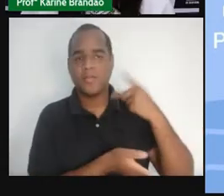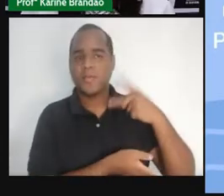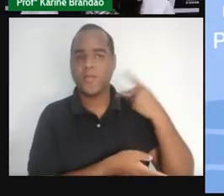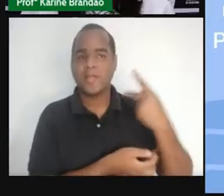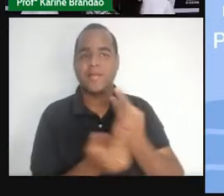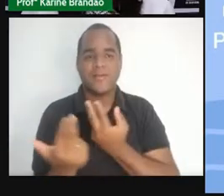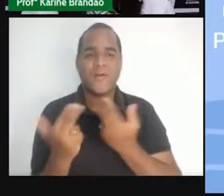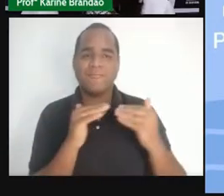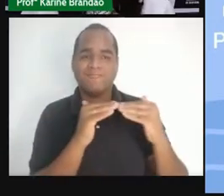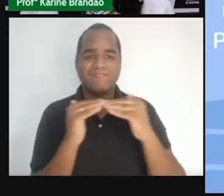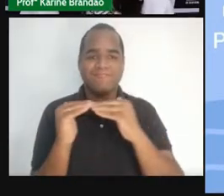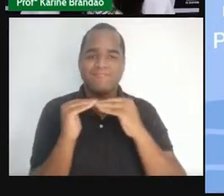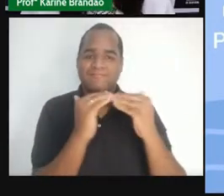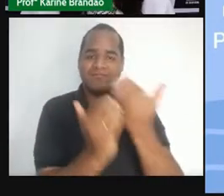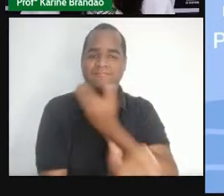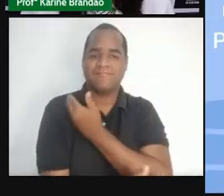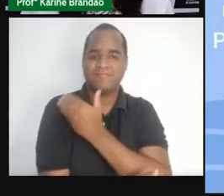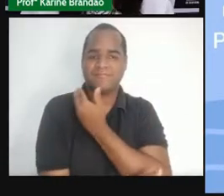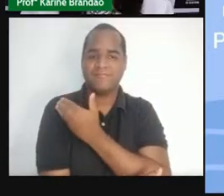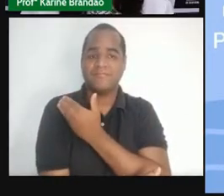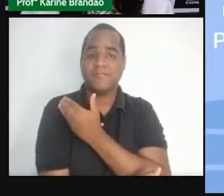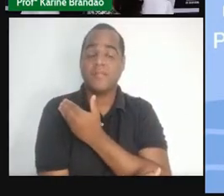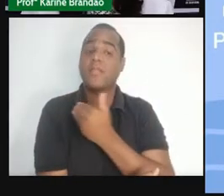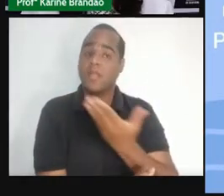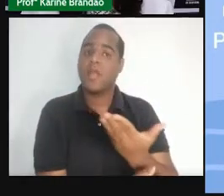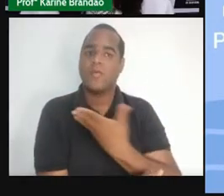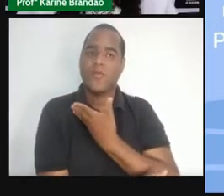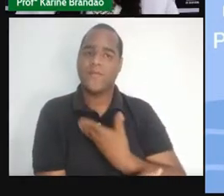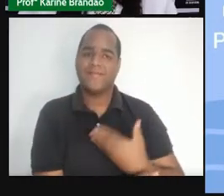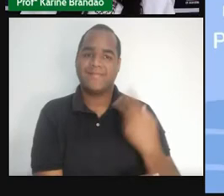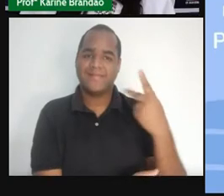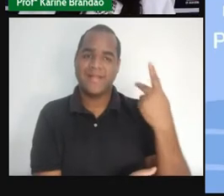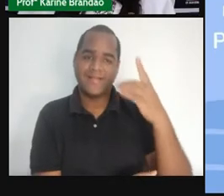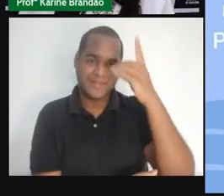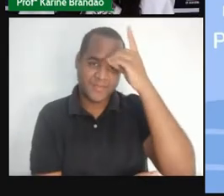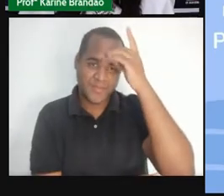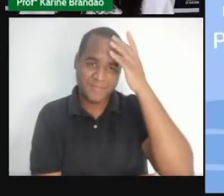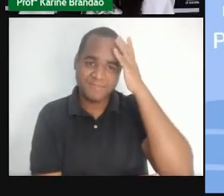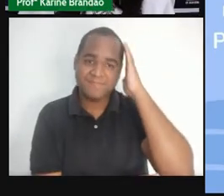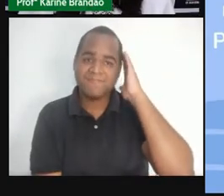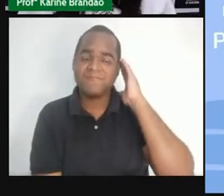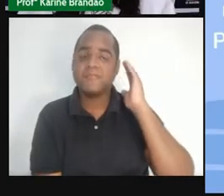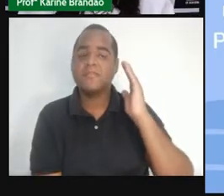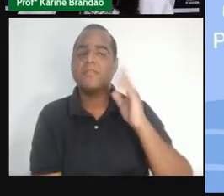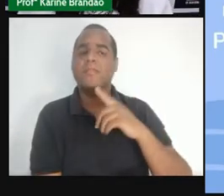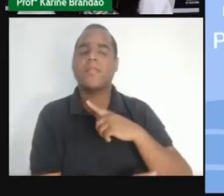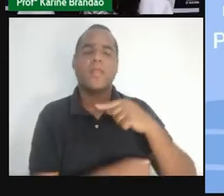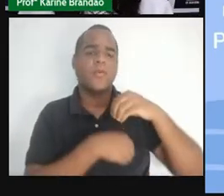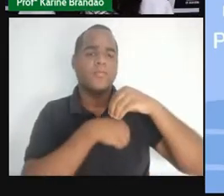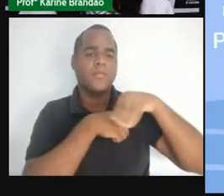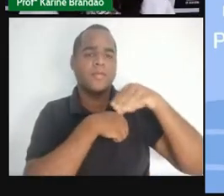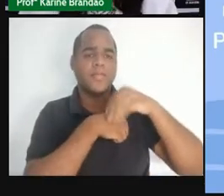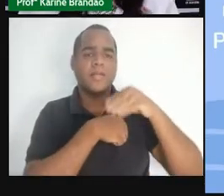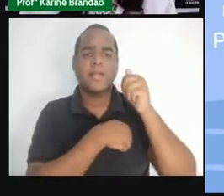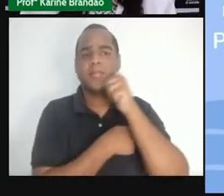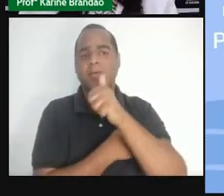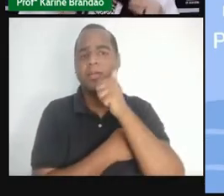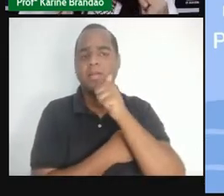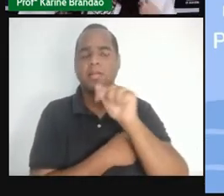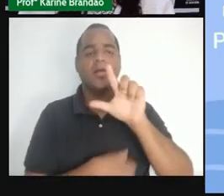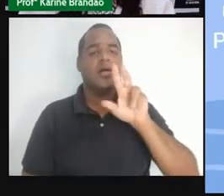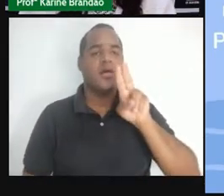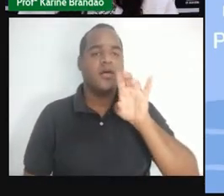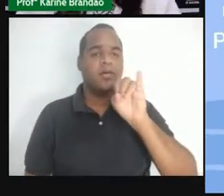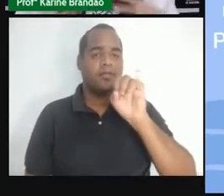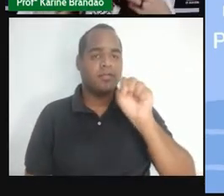Igualdade Racial durante o segundo governo Dilma Rousseff. Por que a PRO traz, né? Essa figura de Luísa Bairros pra gente